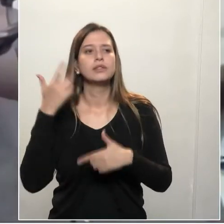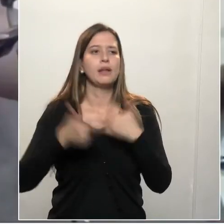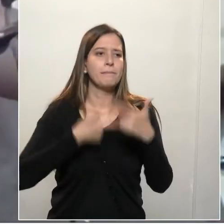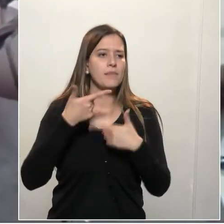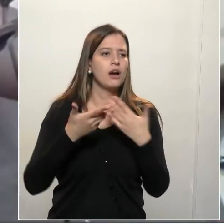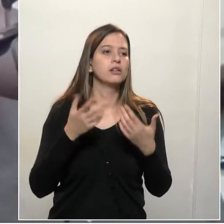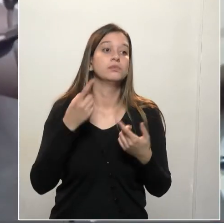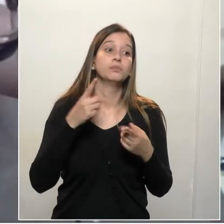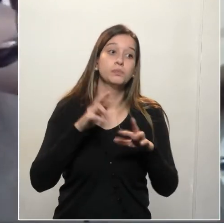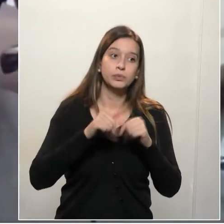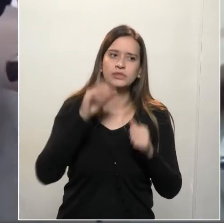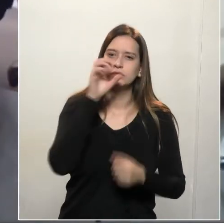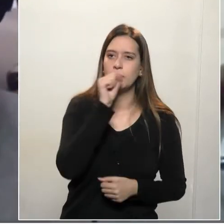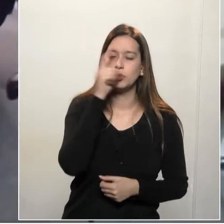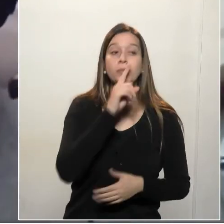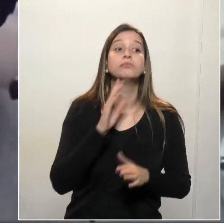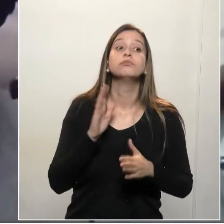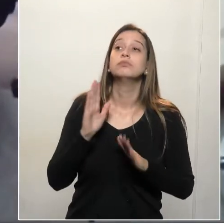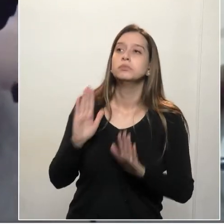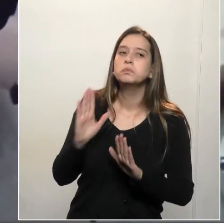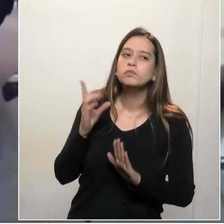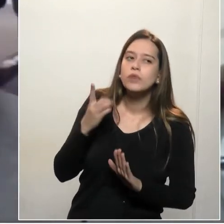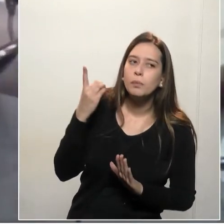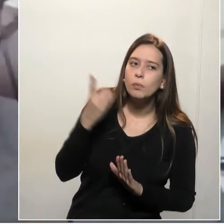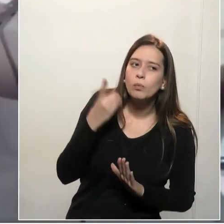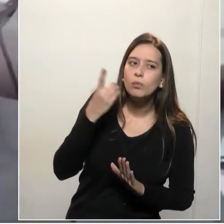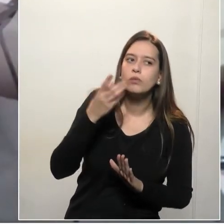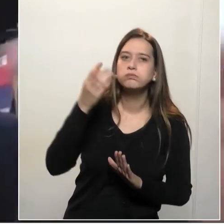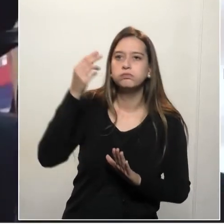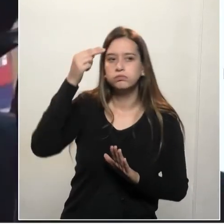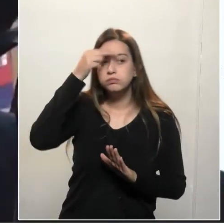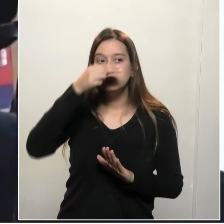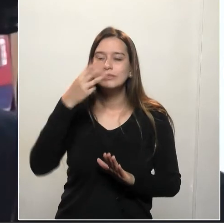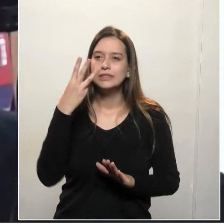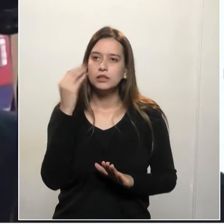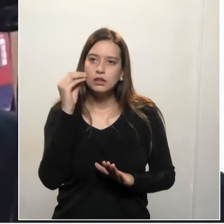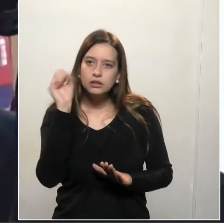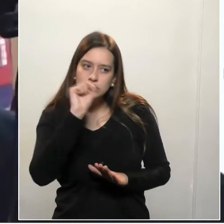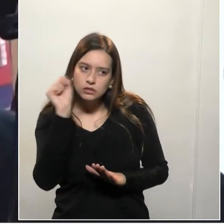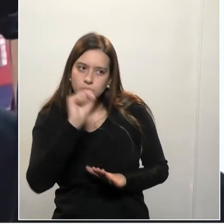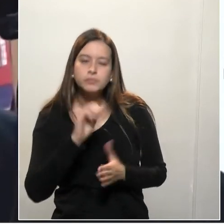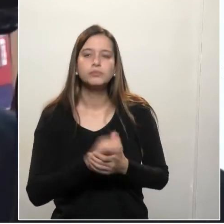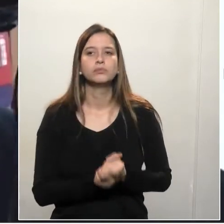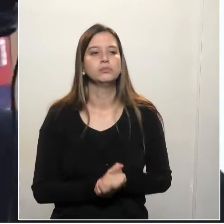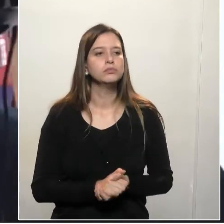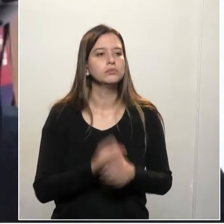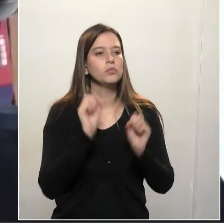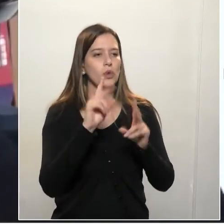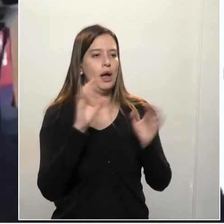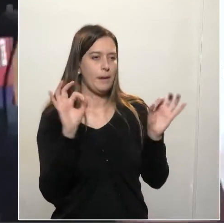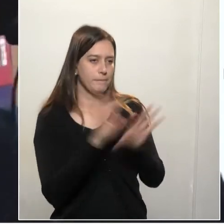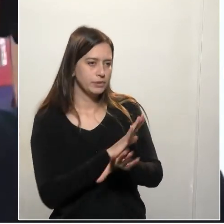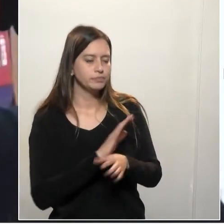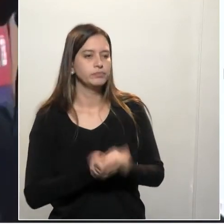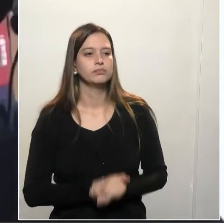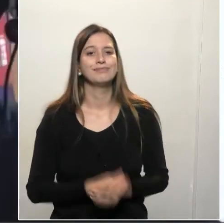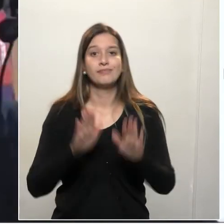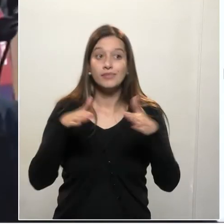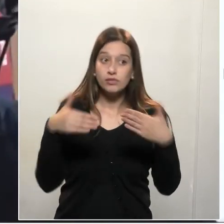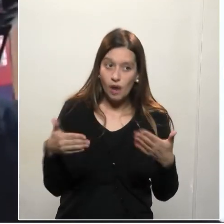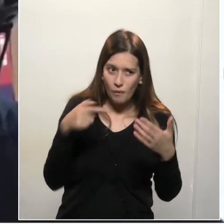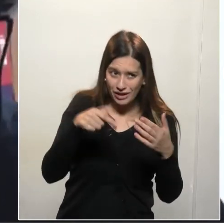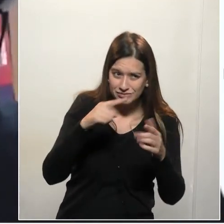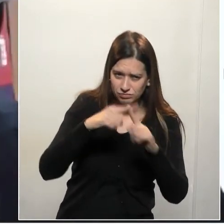Gilson, 30 segundos para concluir. Obrigado, presidente. Então, as igrejas, elas utilizam o transporte